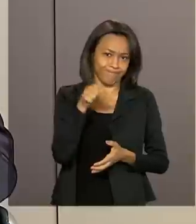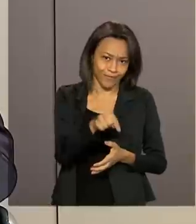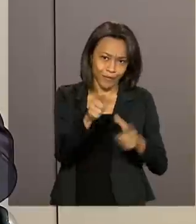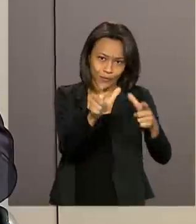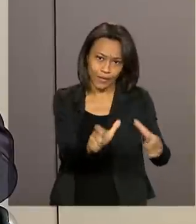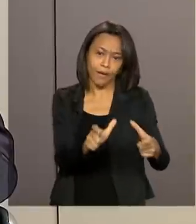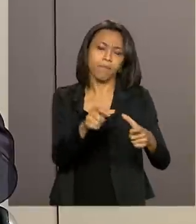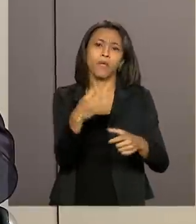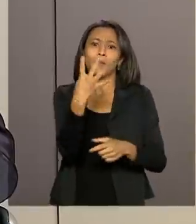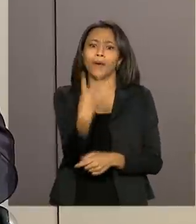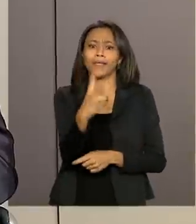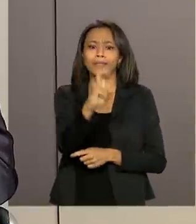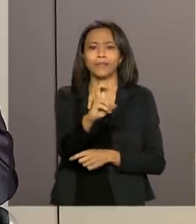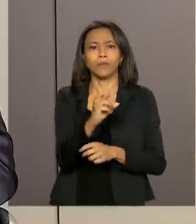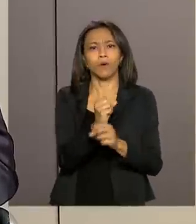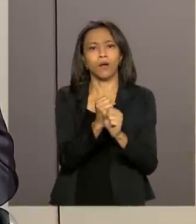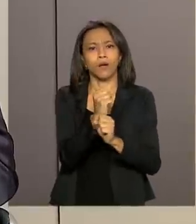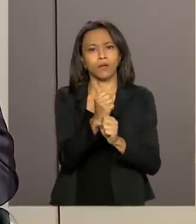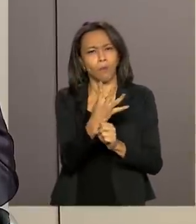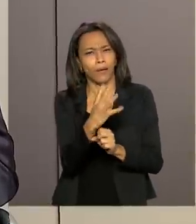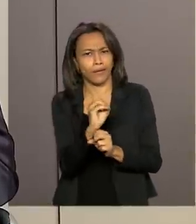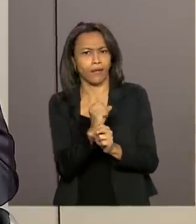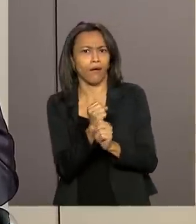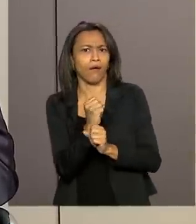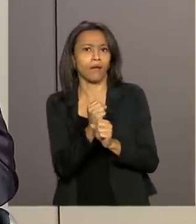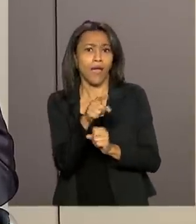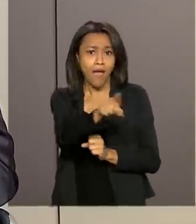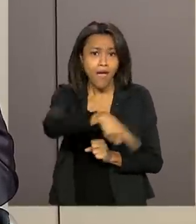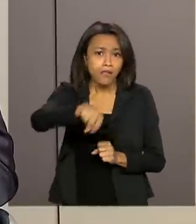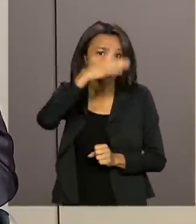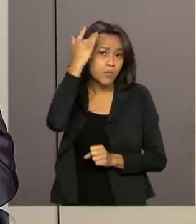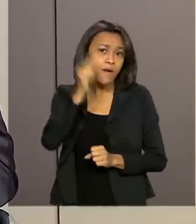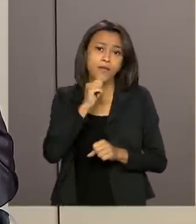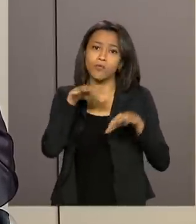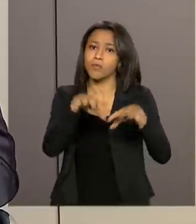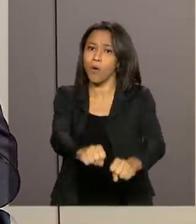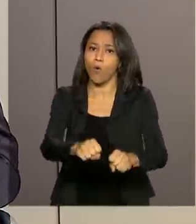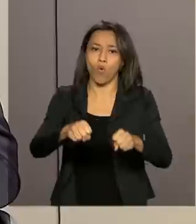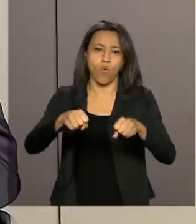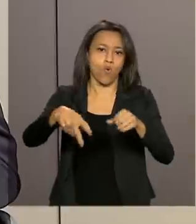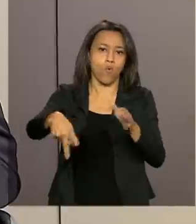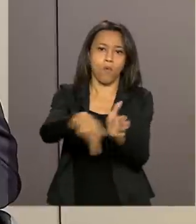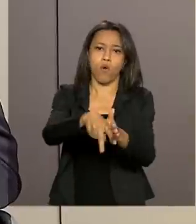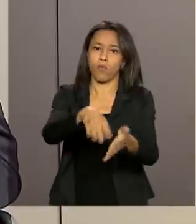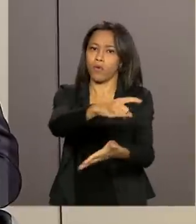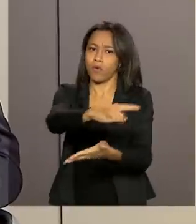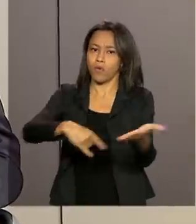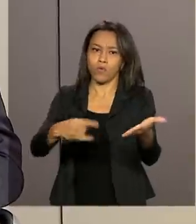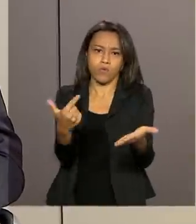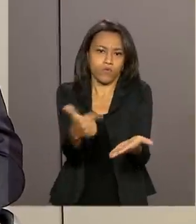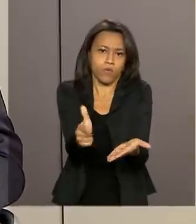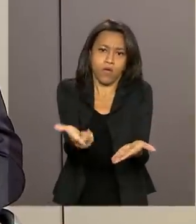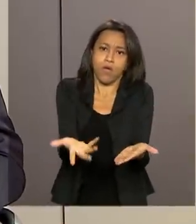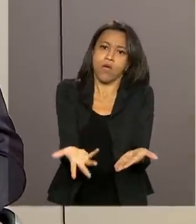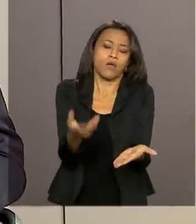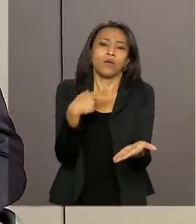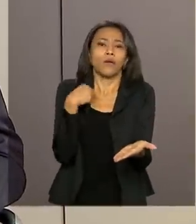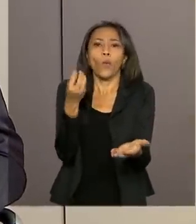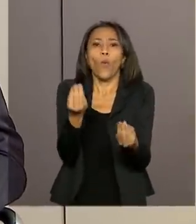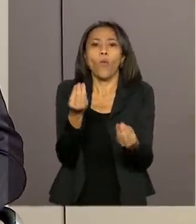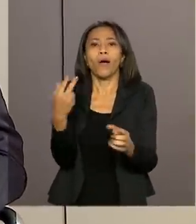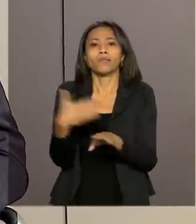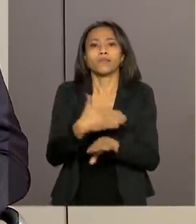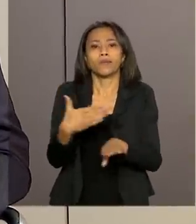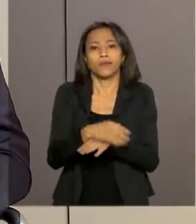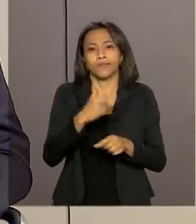aí 45 anos, 40 anos, essas pessoas não têm o título de terra. Ao não ter o título de terra, a pessoa não tem acesso a